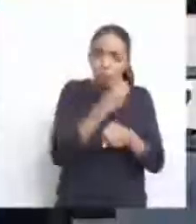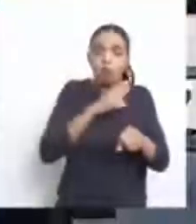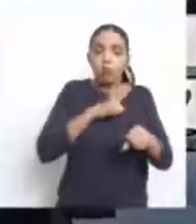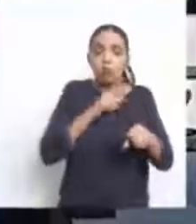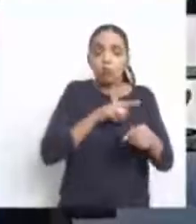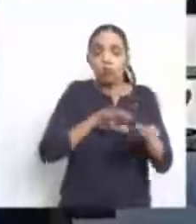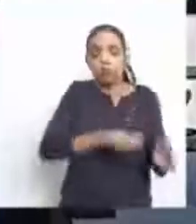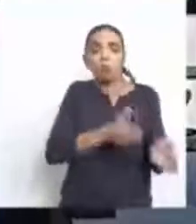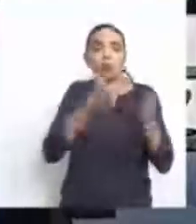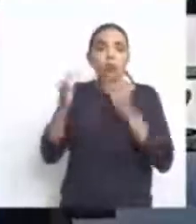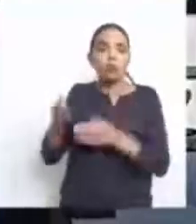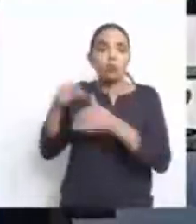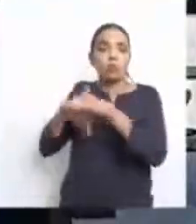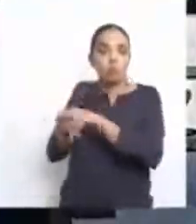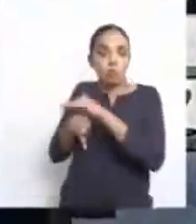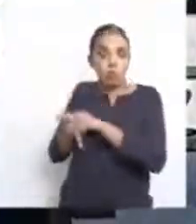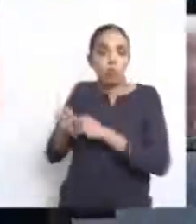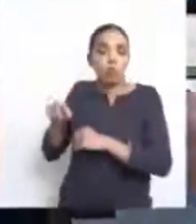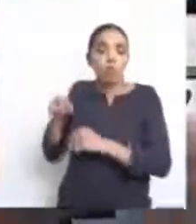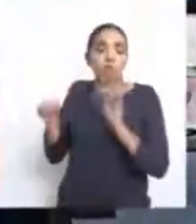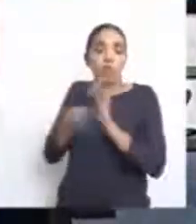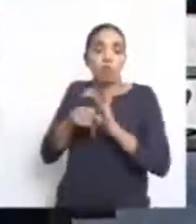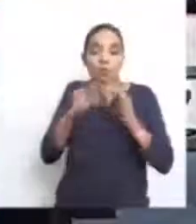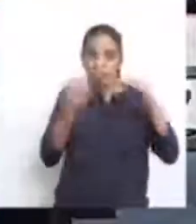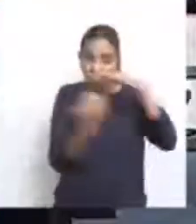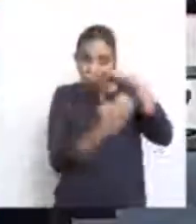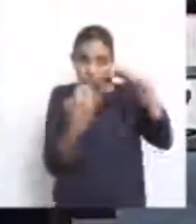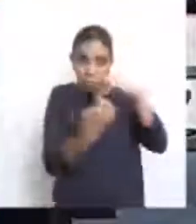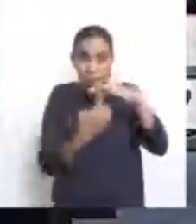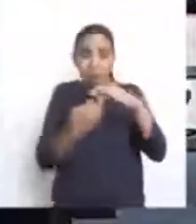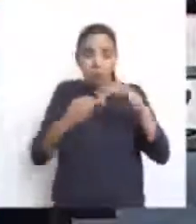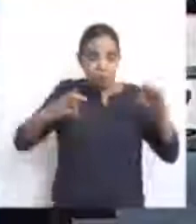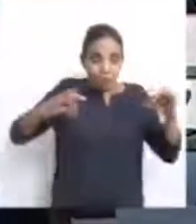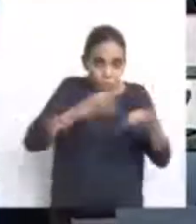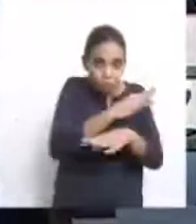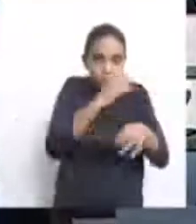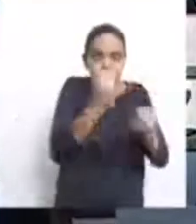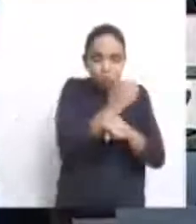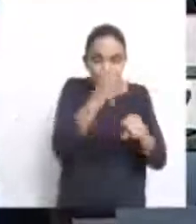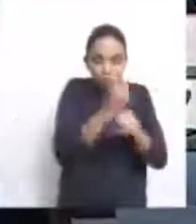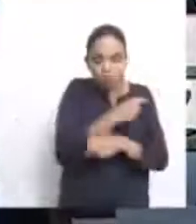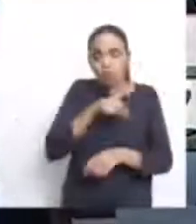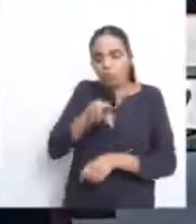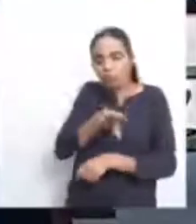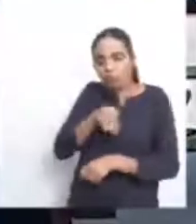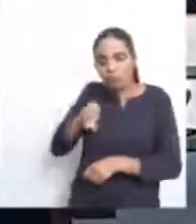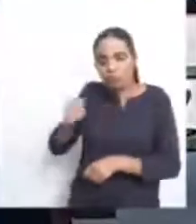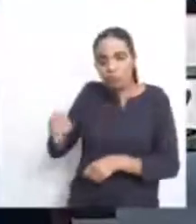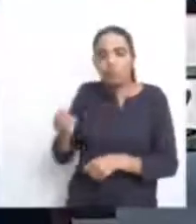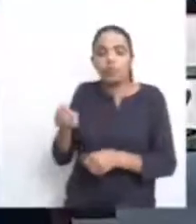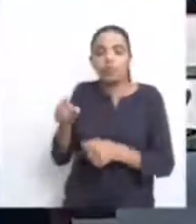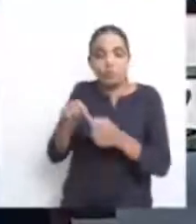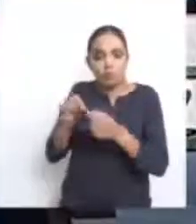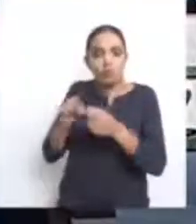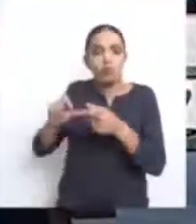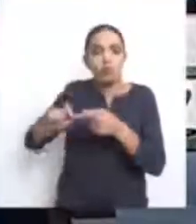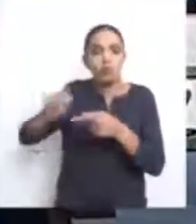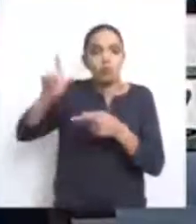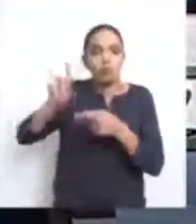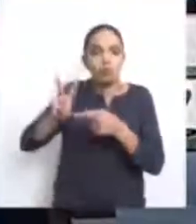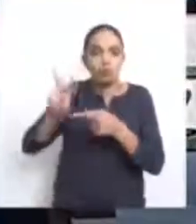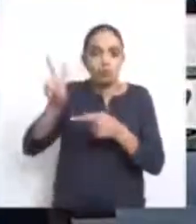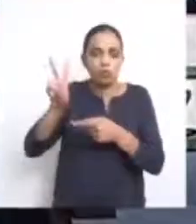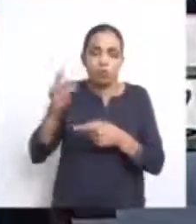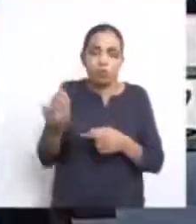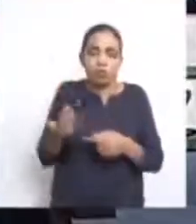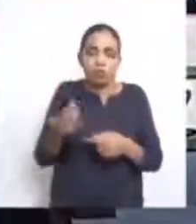fluxo de caixa marginal. Cada vez que o empreiteiro entrega a obra, eu precifico e jogo na tarifa. Está aqui